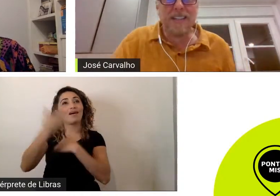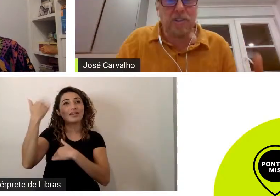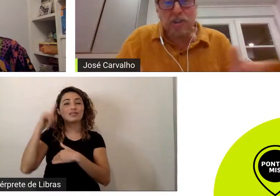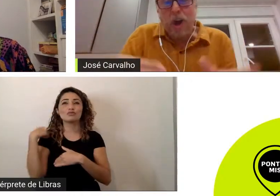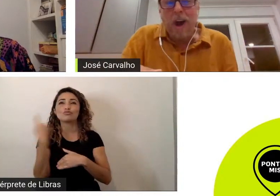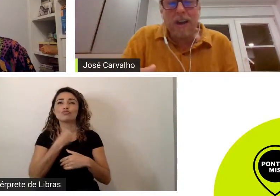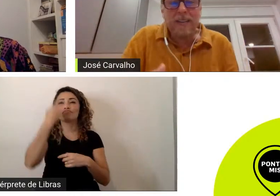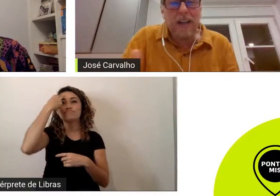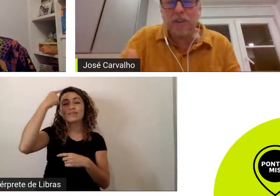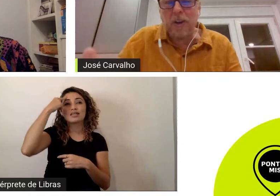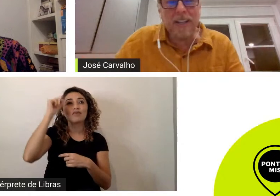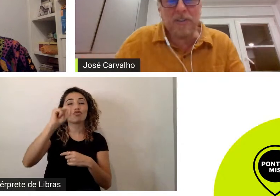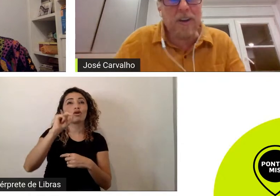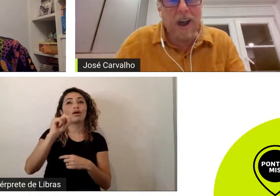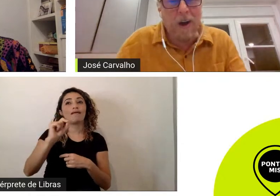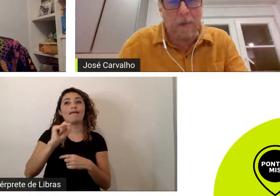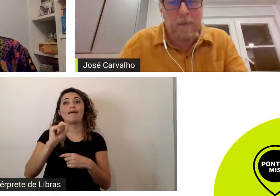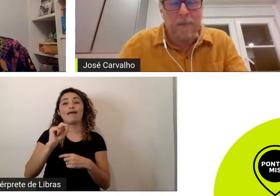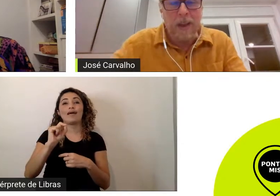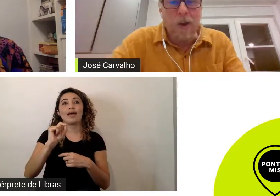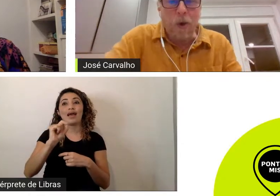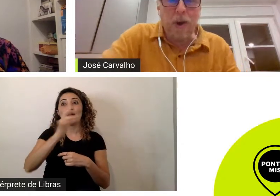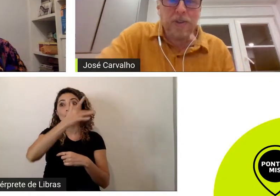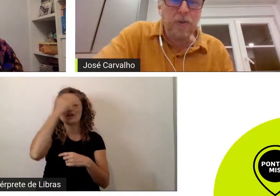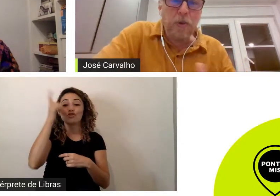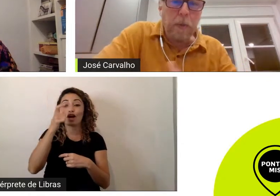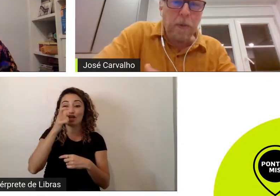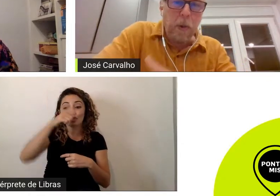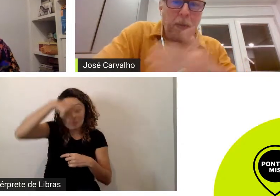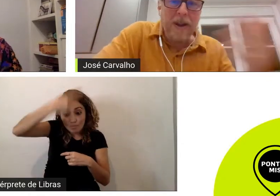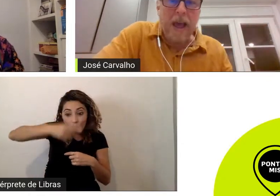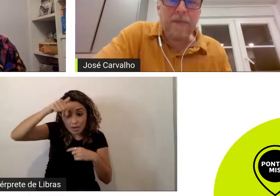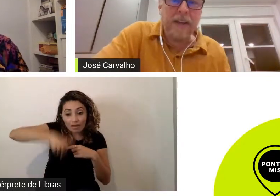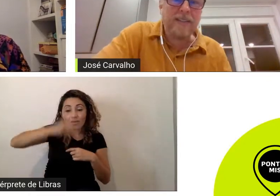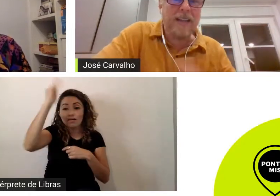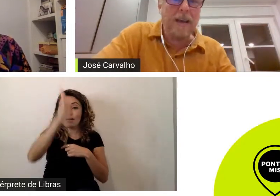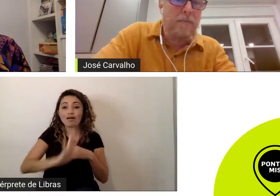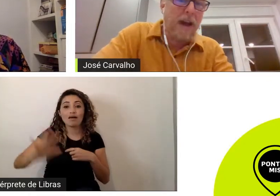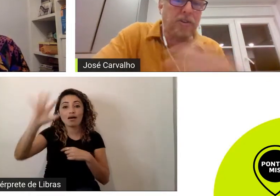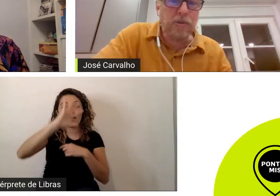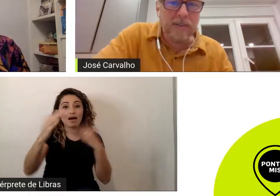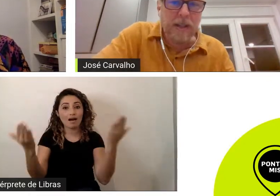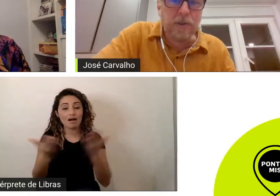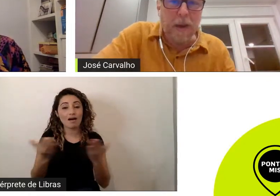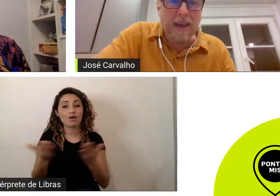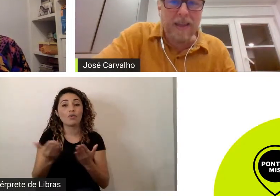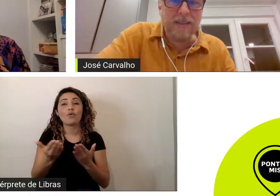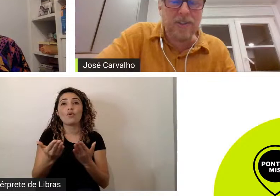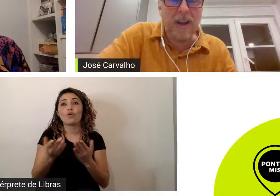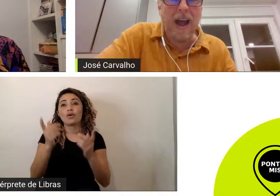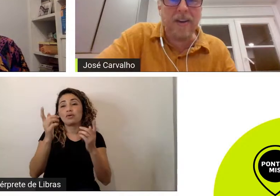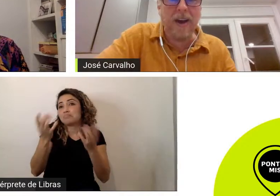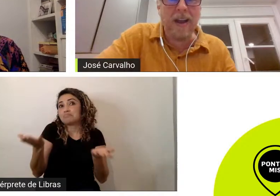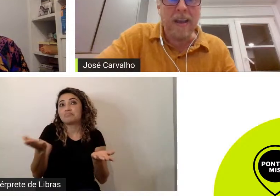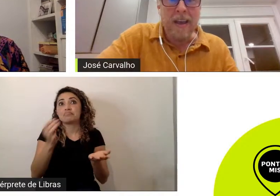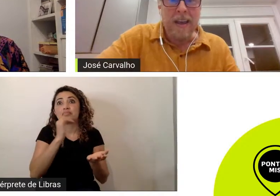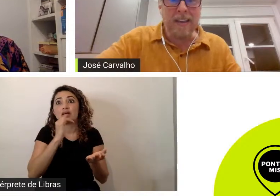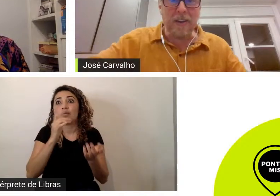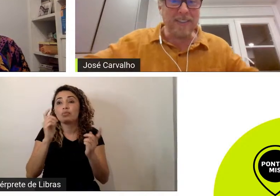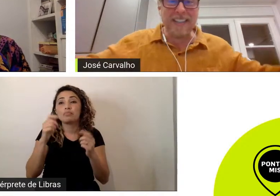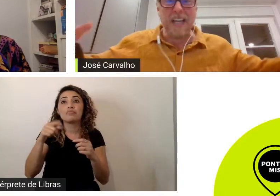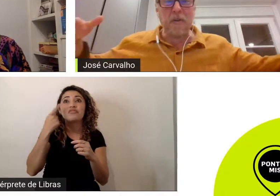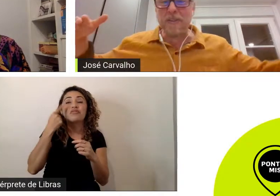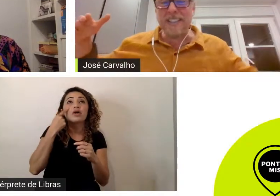audiência só em território nacional hoje um grupo como o Netflix está em mais de 200 países já não é